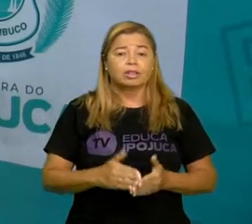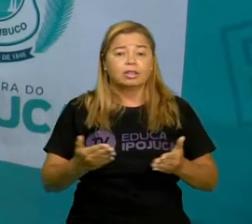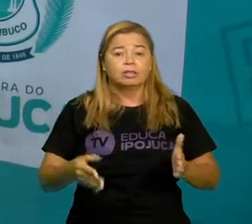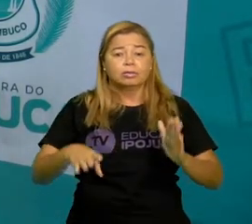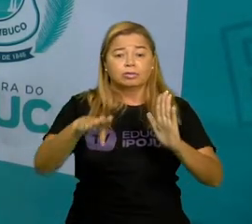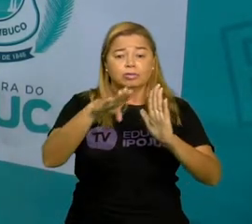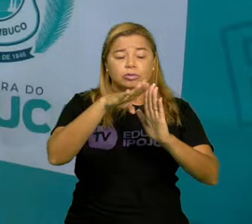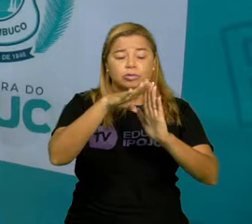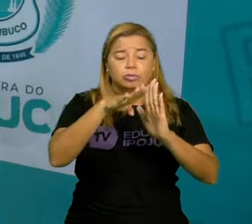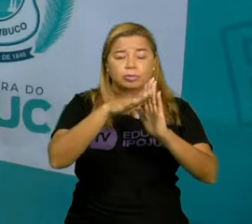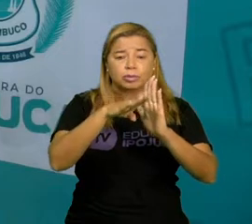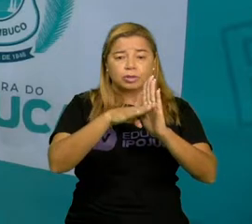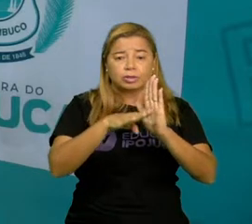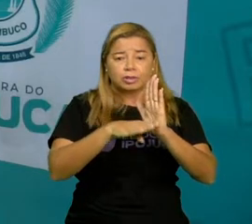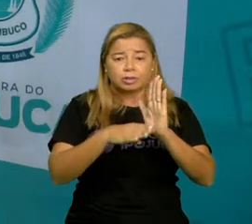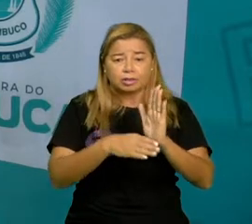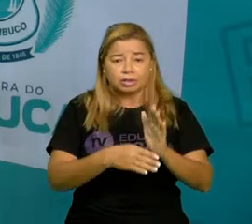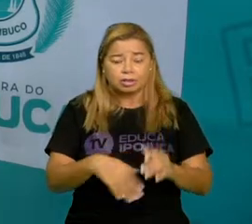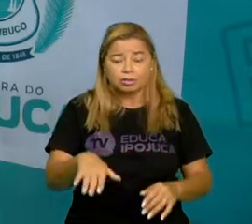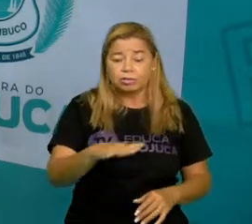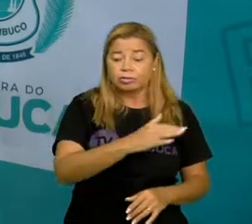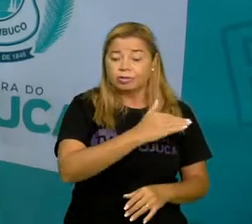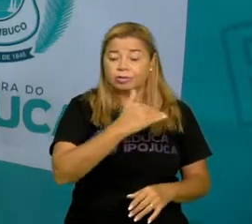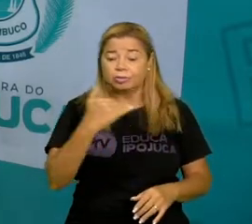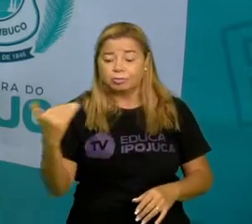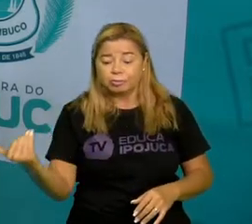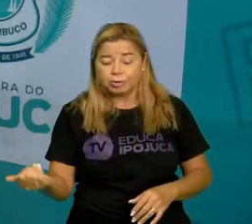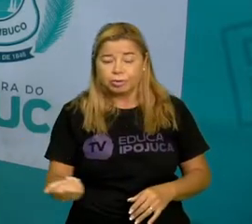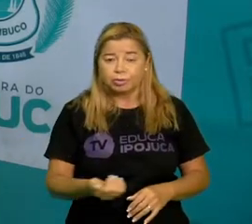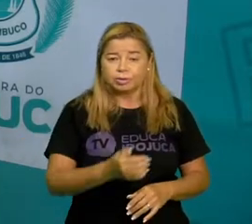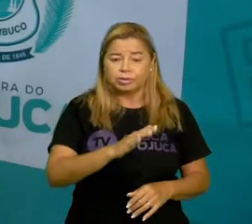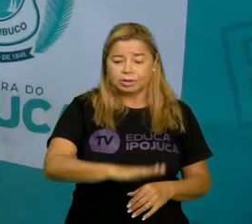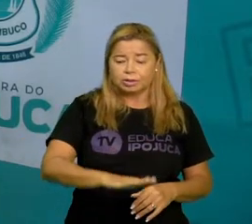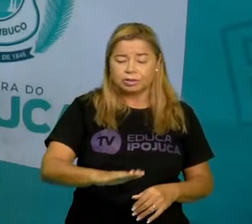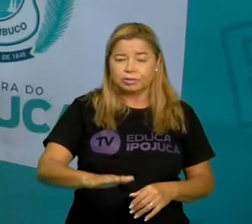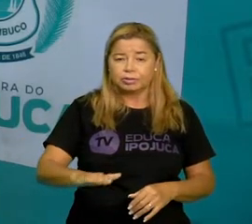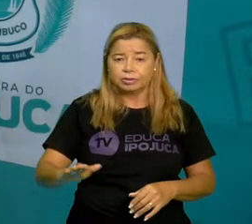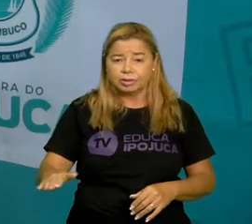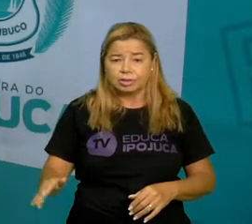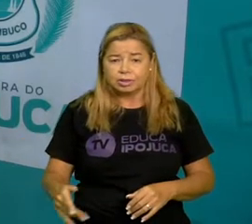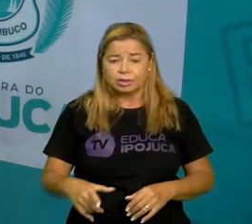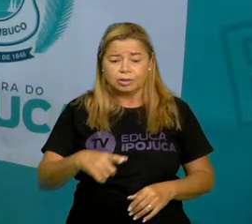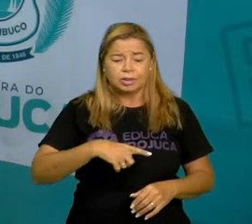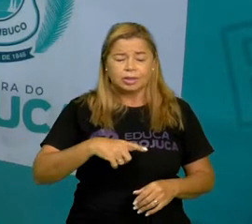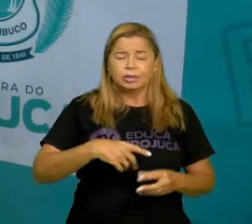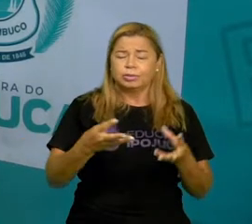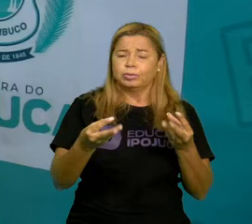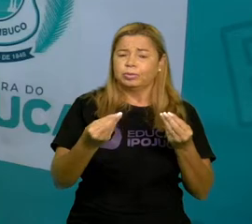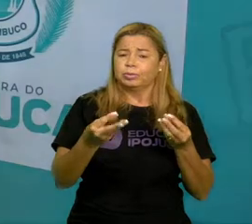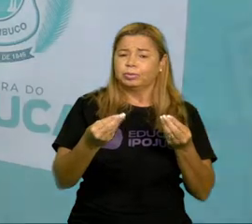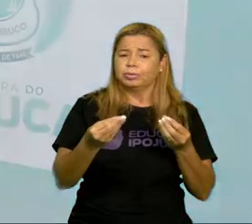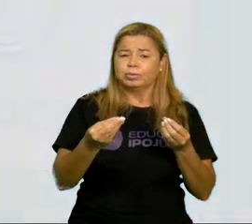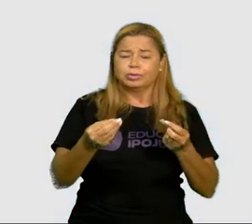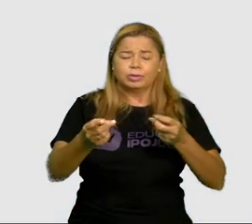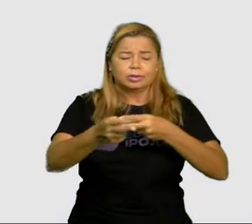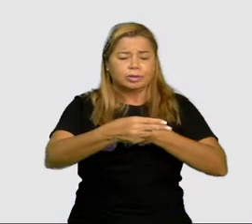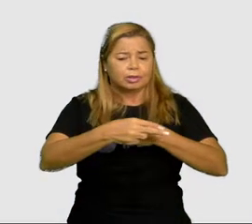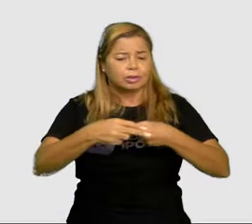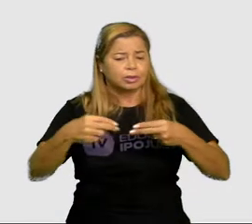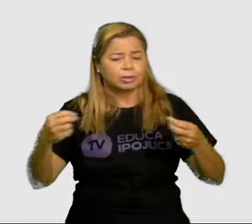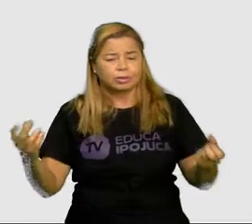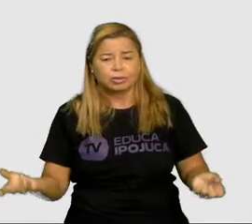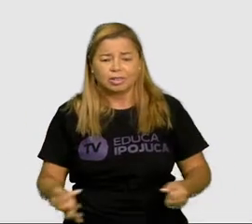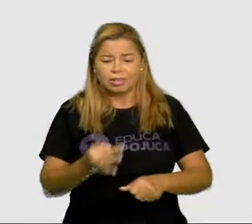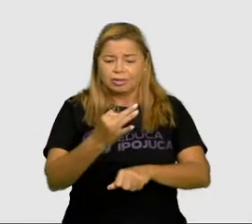vê sobre a mortalidade infantil englobou muita coisa, né? O saneamento, a falta de médico nos postos,